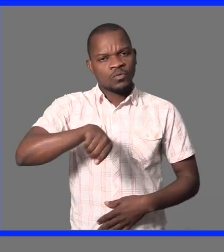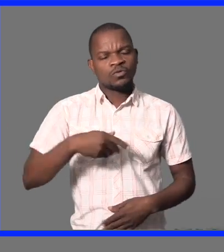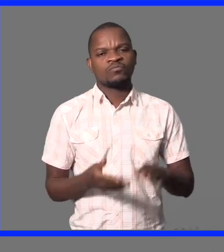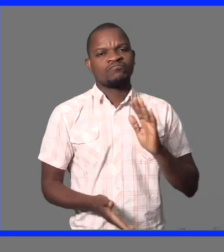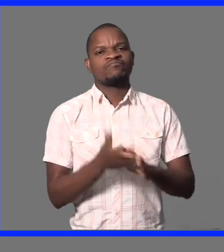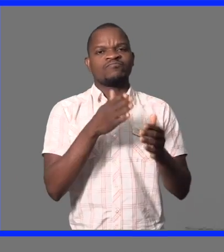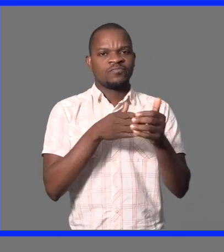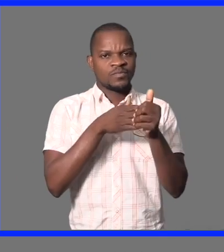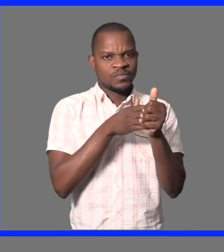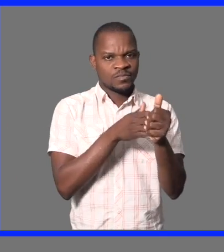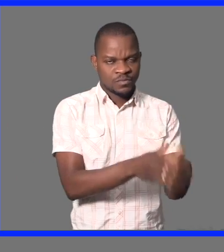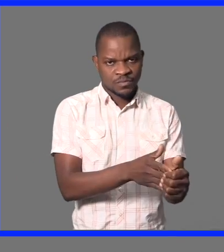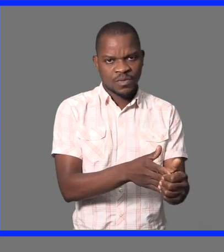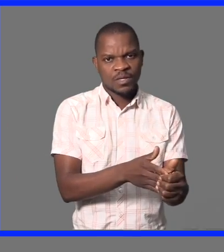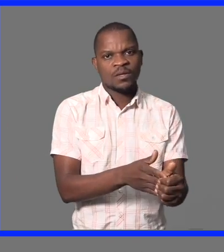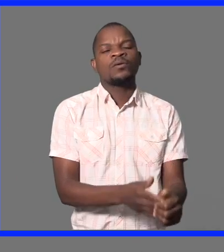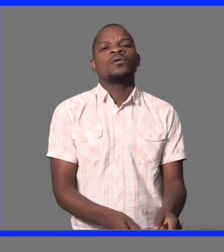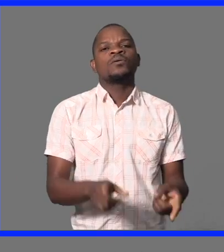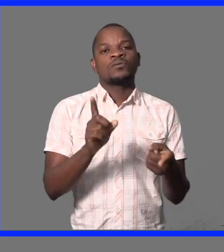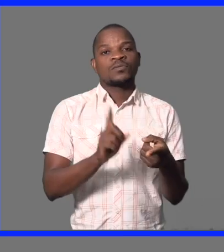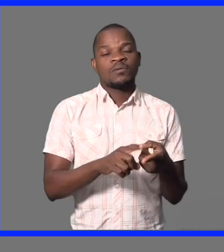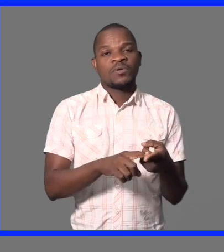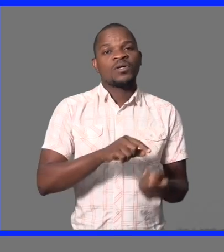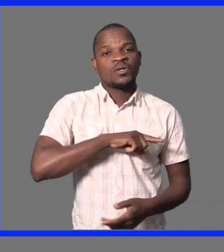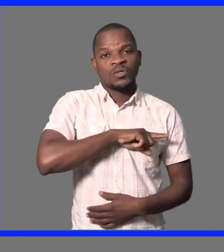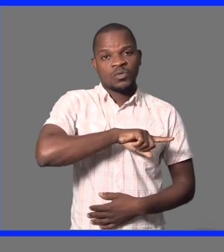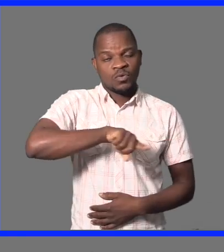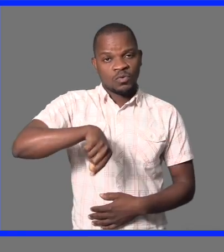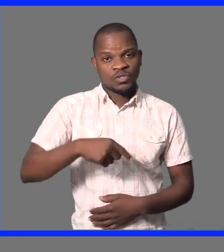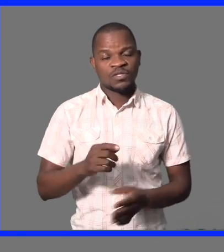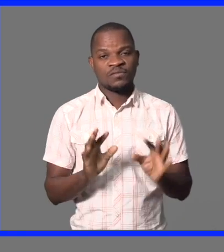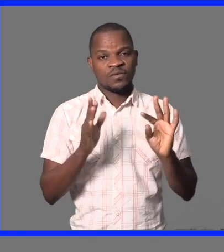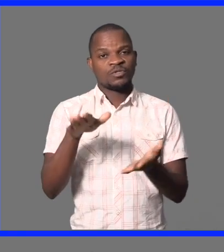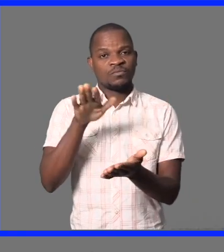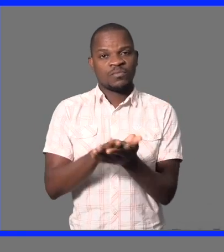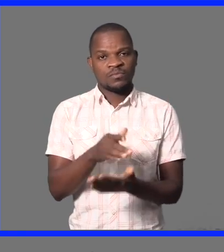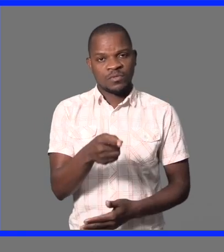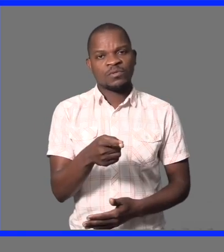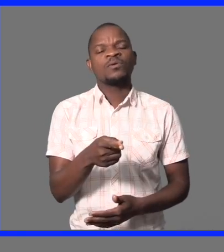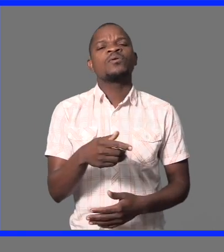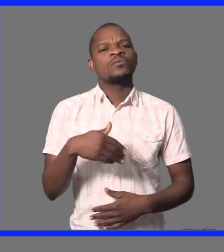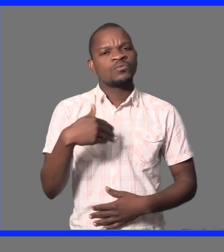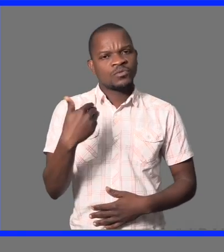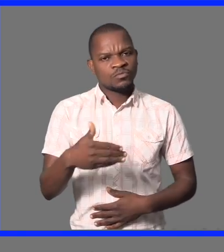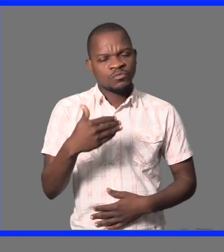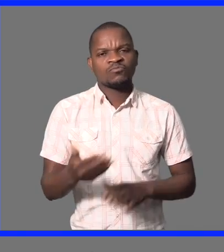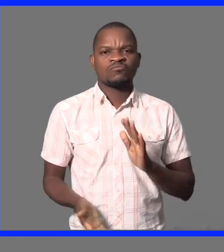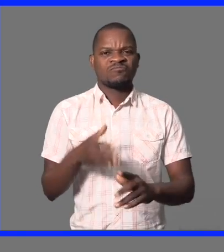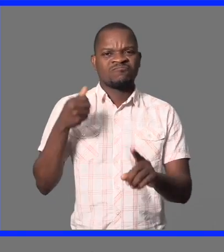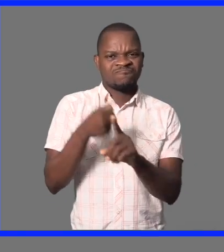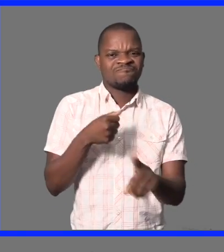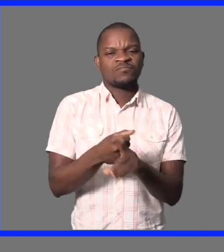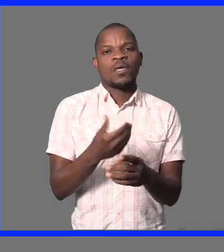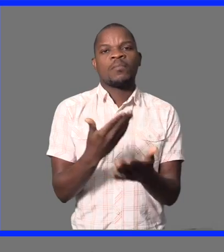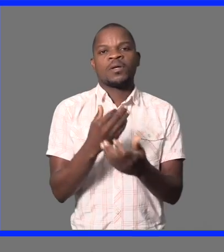será, desta maneira, facilitado, será cumprido e, por esta via, nós, em Gorongosa,